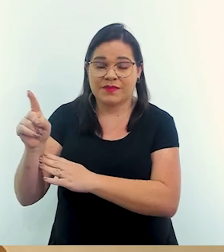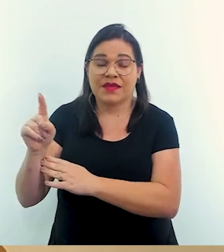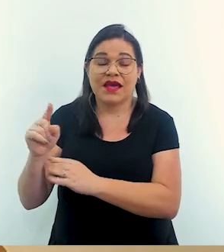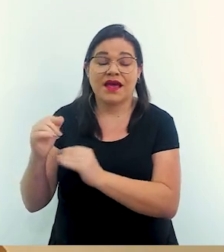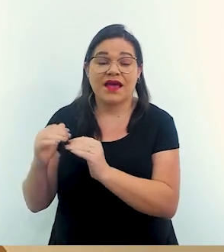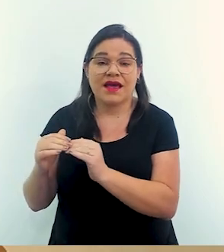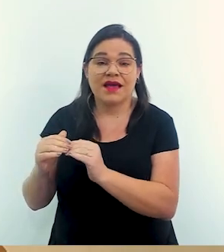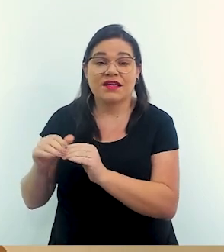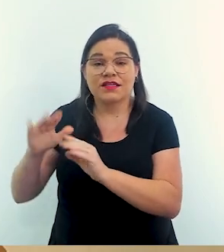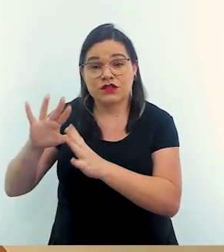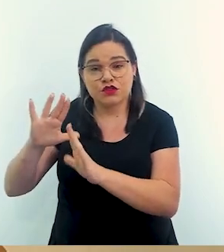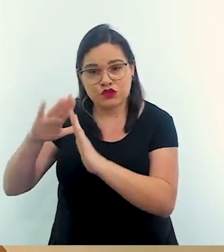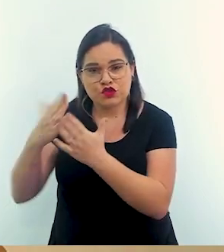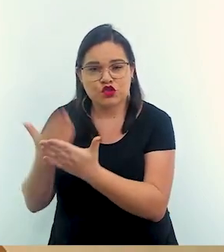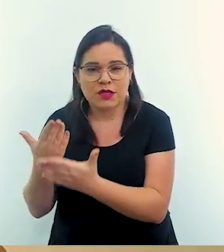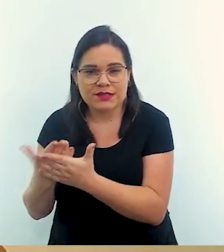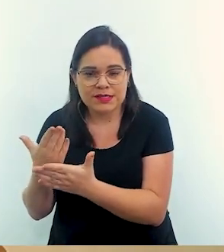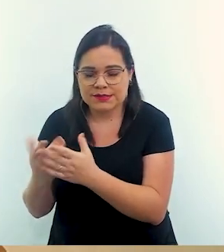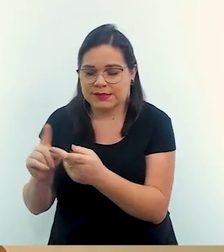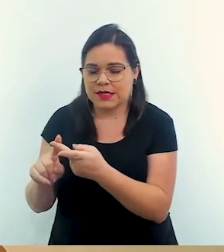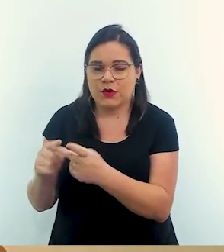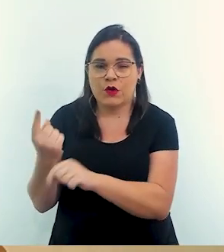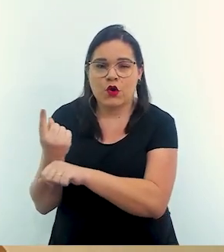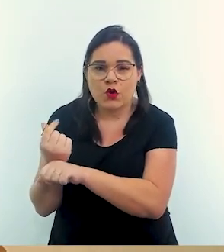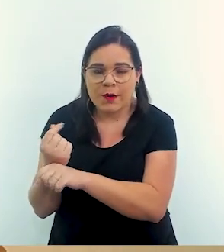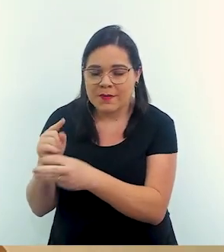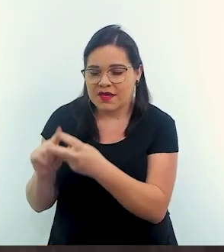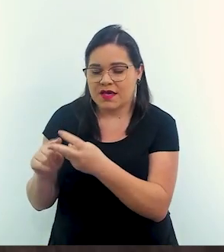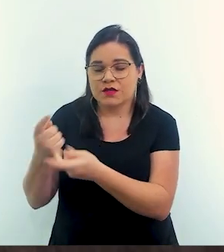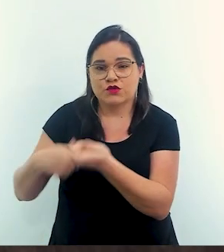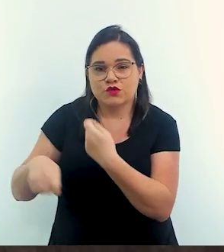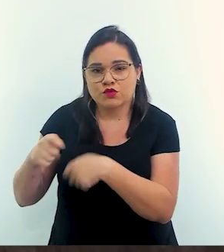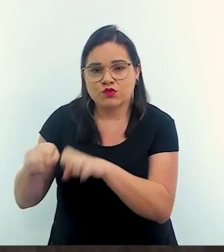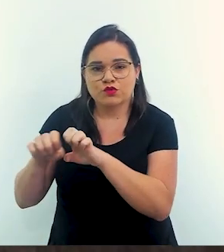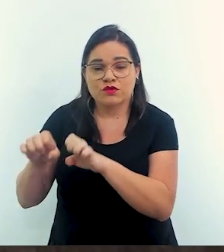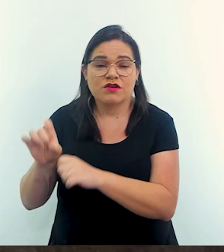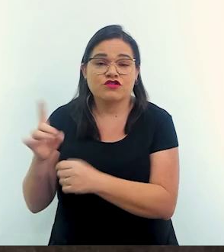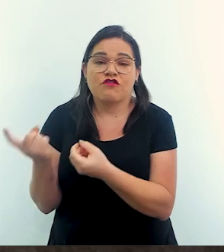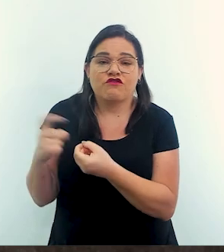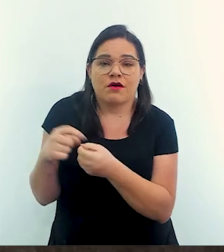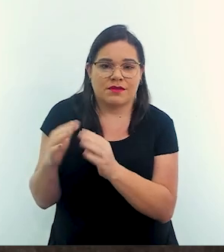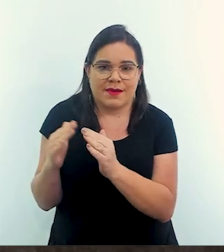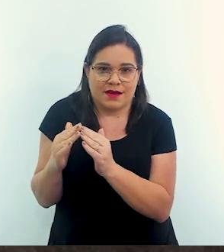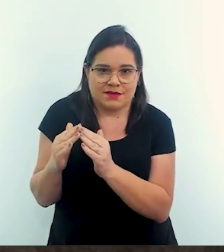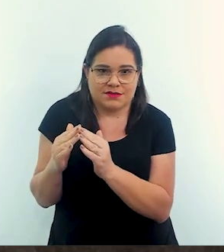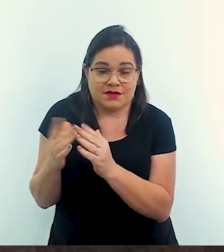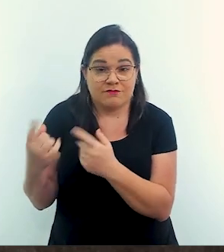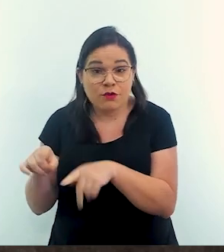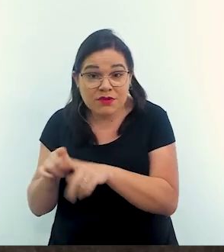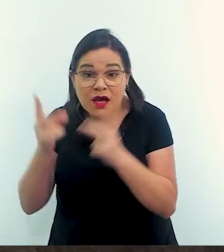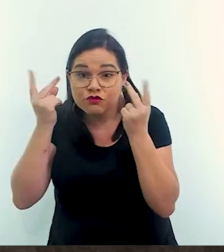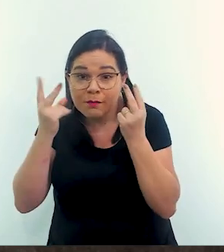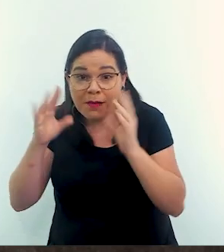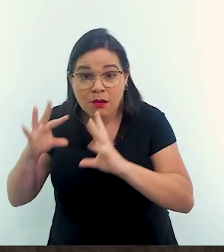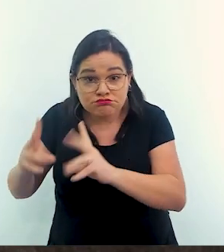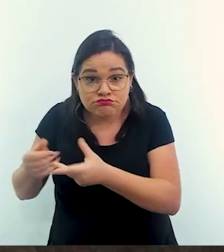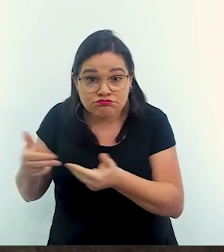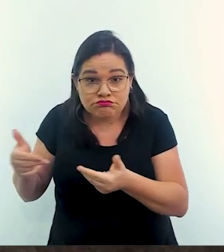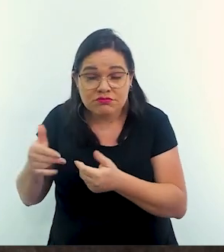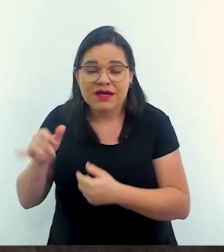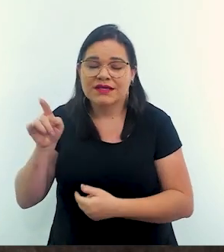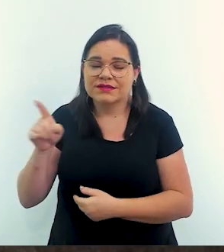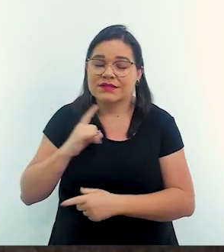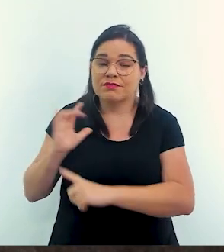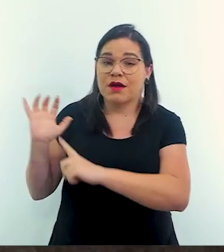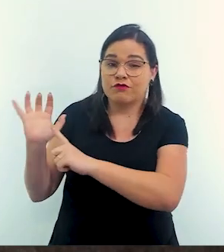de moradia, a estruturação social. Economia, Não é simplesmente a pessoa voltar para casa. E existe um efeito que foi